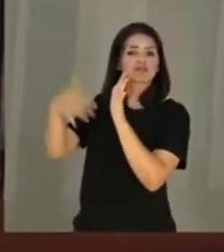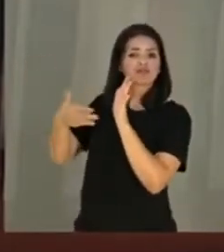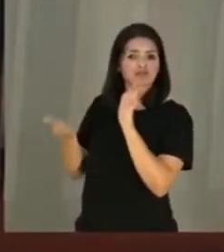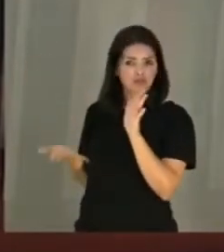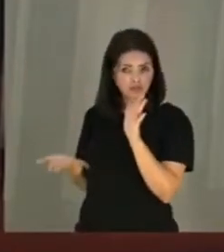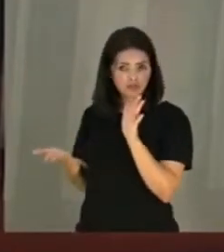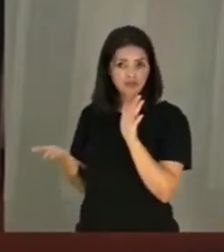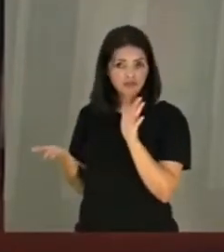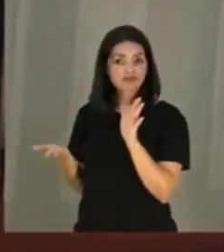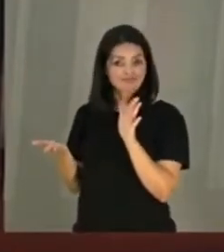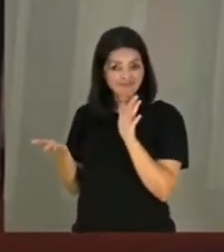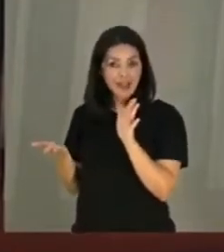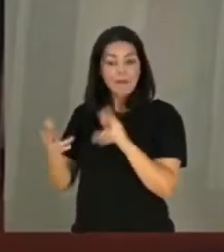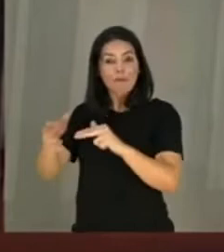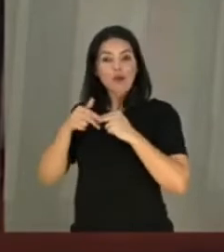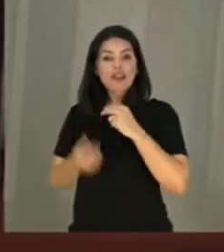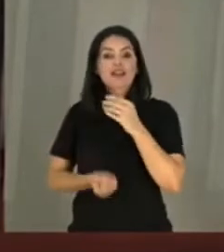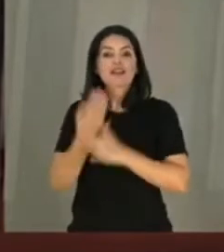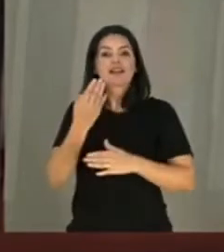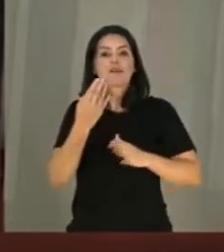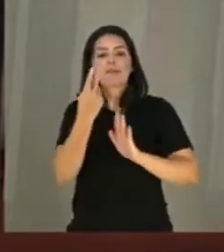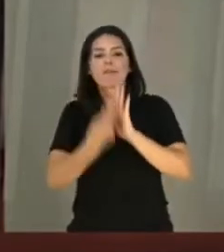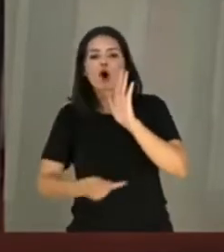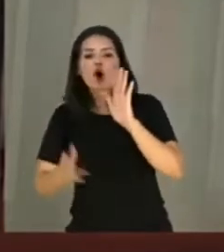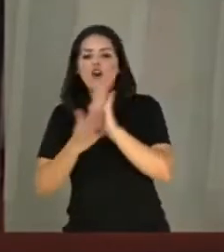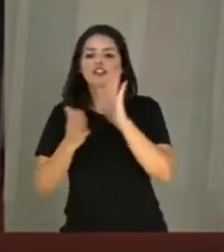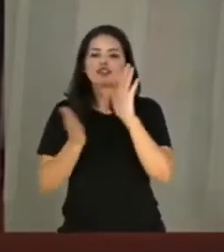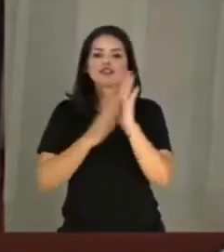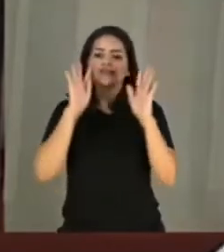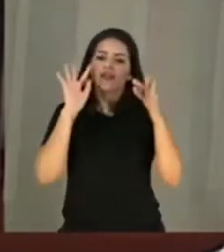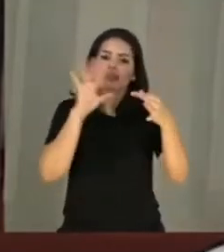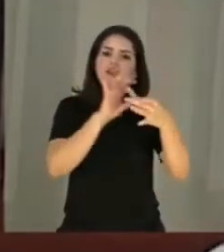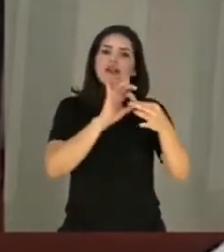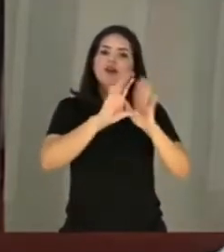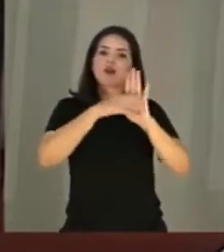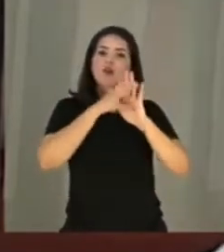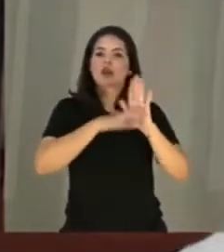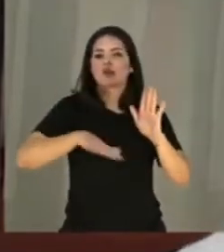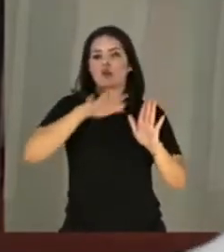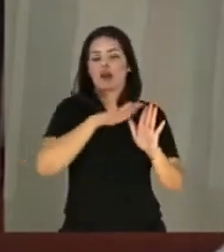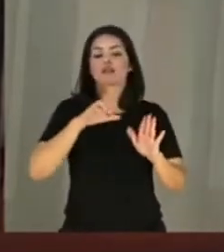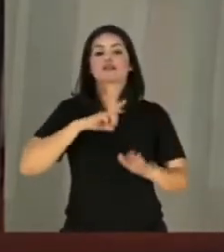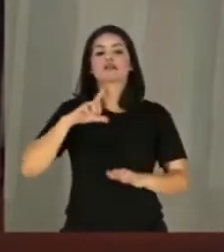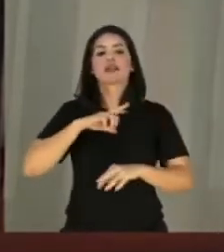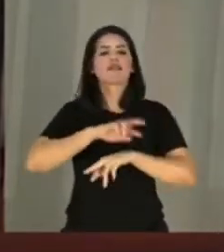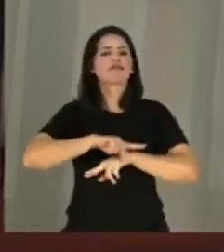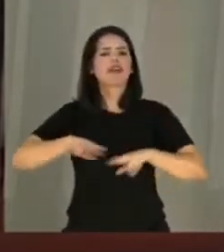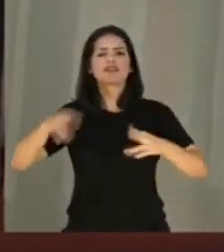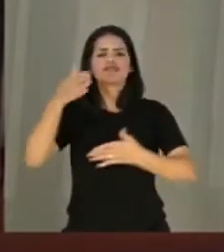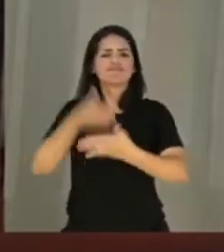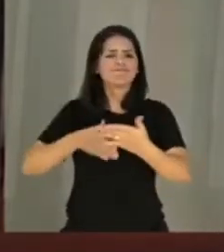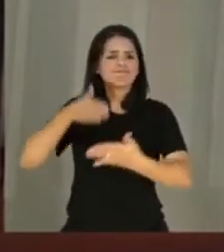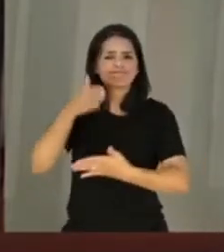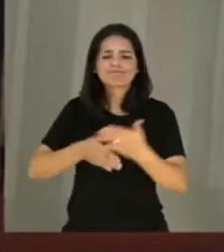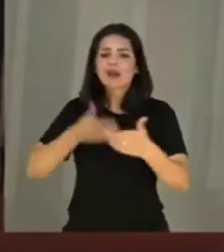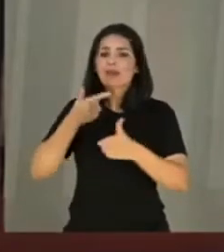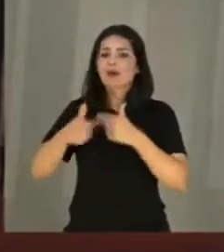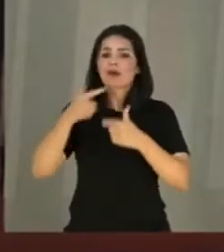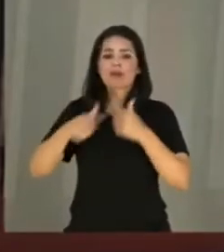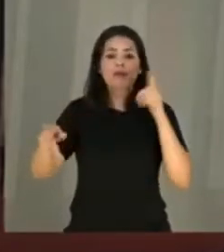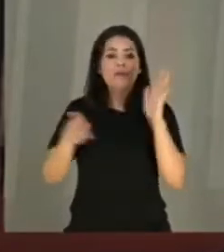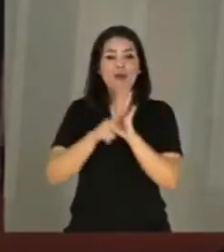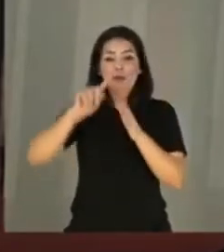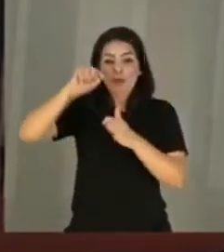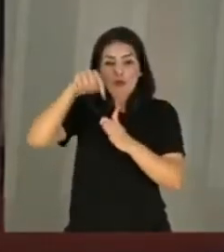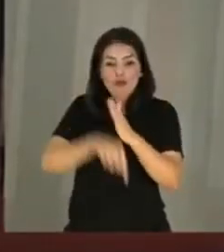políticas públicas curriculares, o que também tem ocorrido em outros países. Disso, nós temos um conjunto de limitações e problemas genéticos da